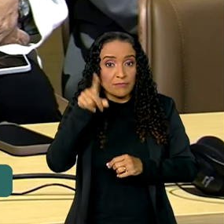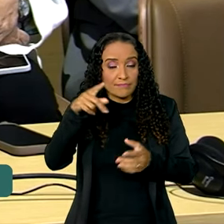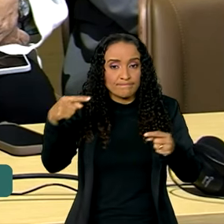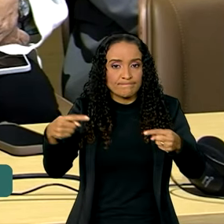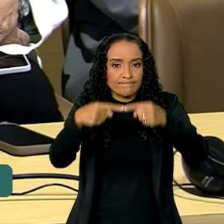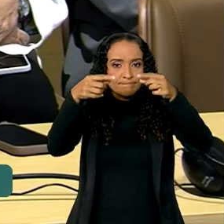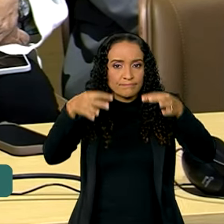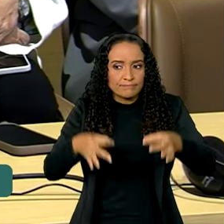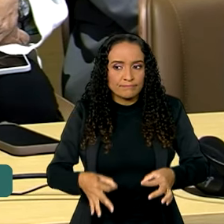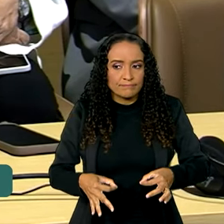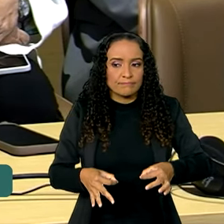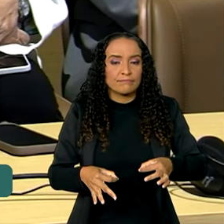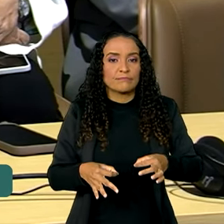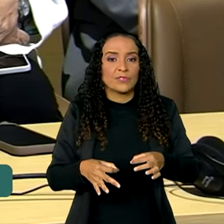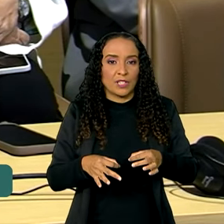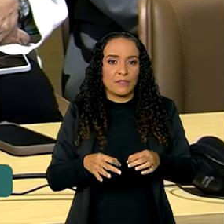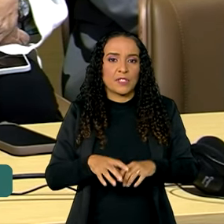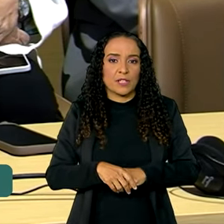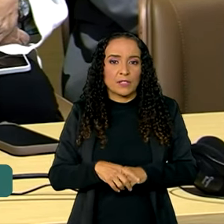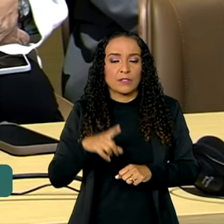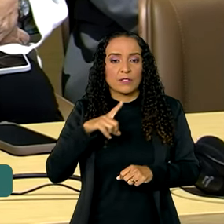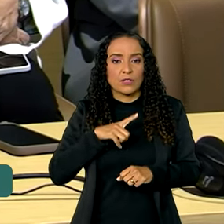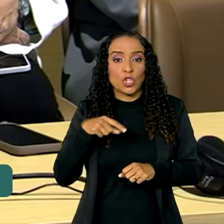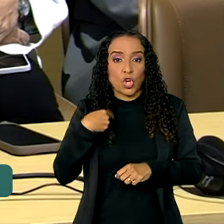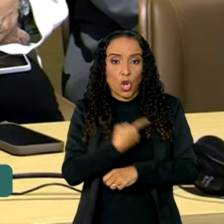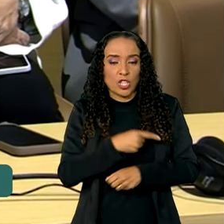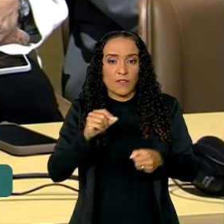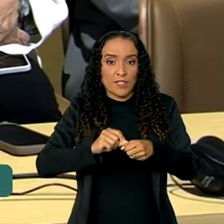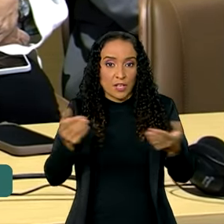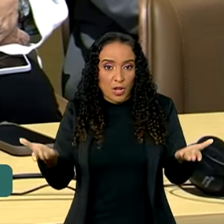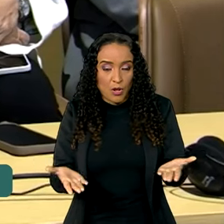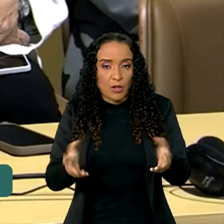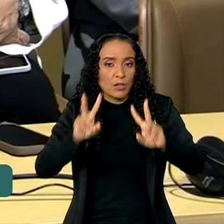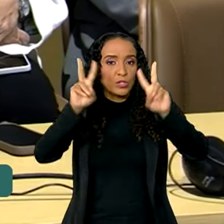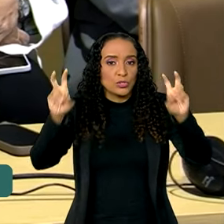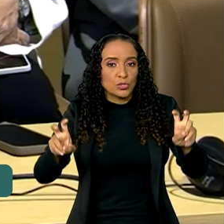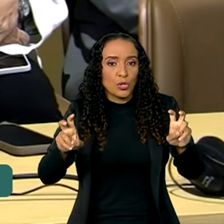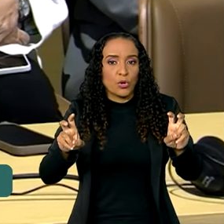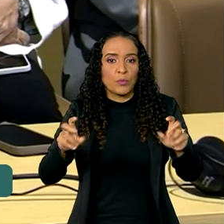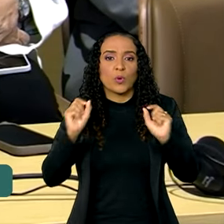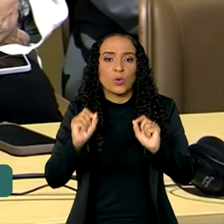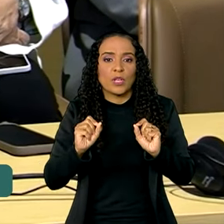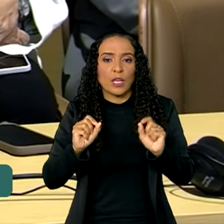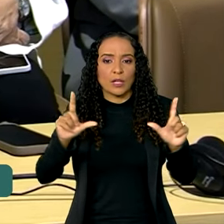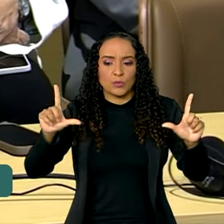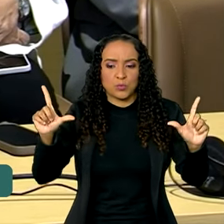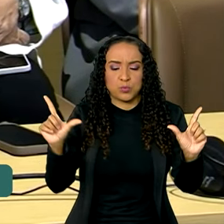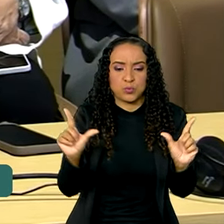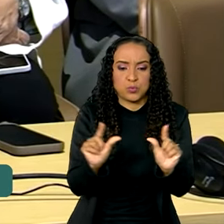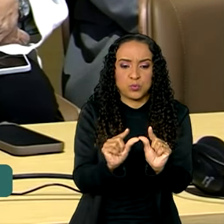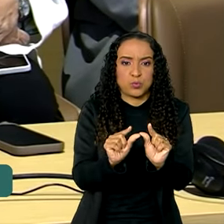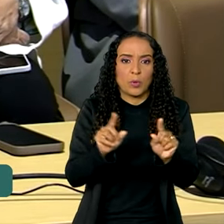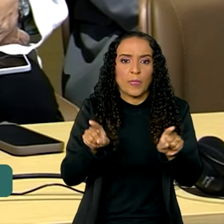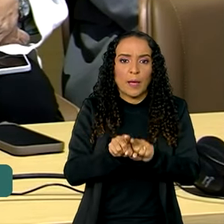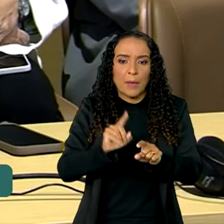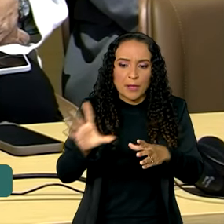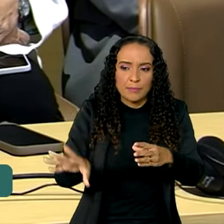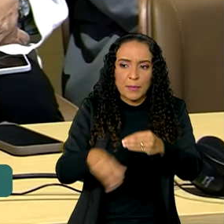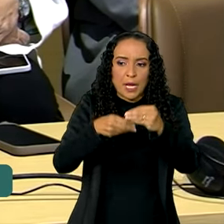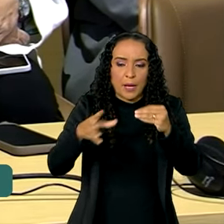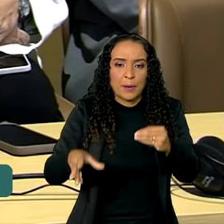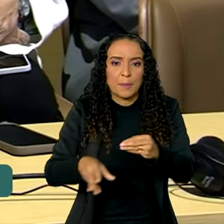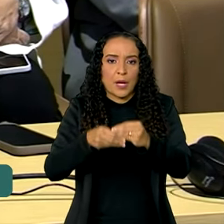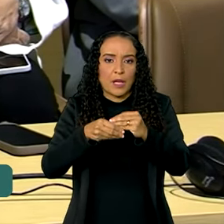coerente com aquilo que nós estamos fazendo em relação a mitigar, em relação a implementar